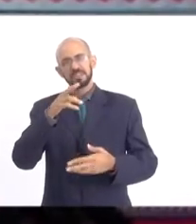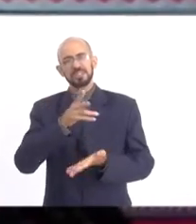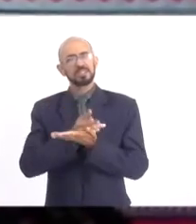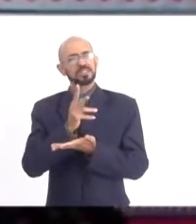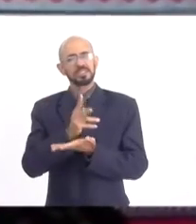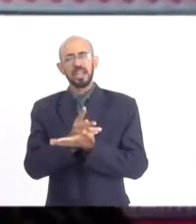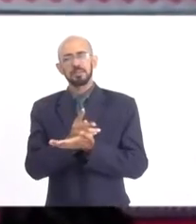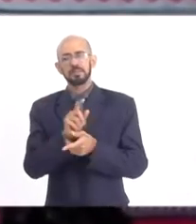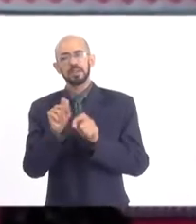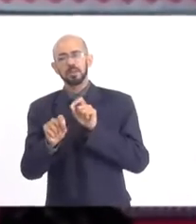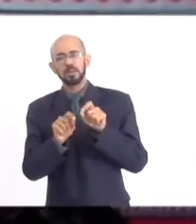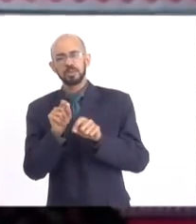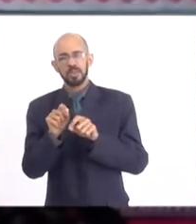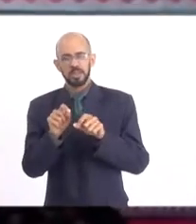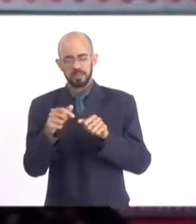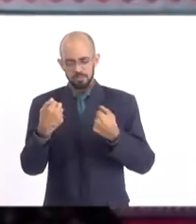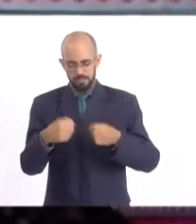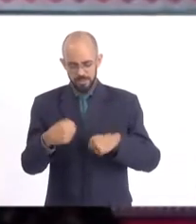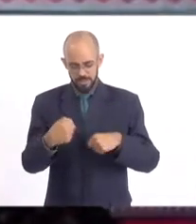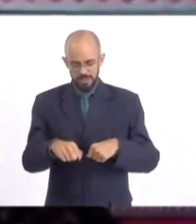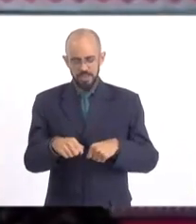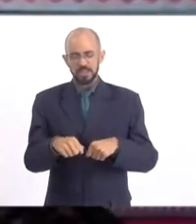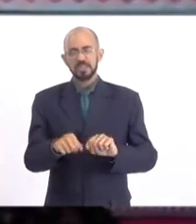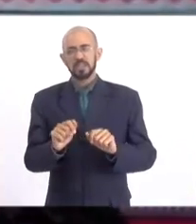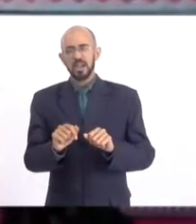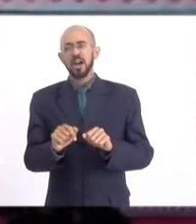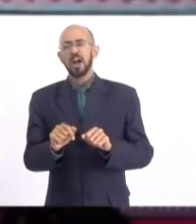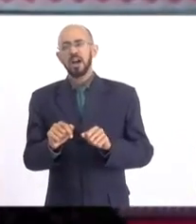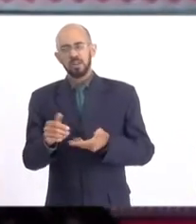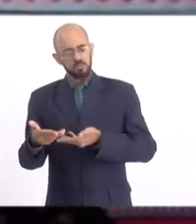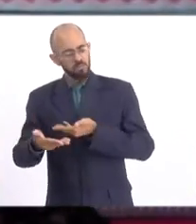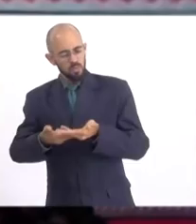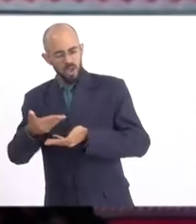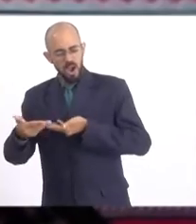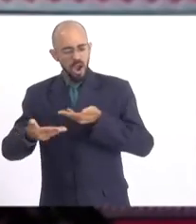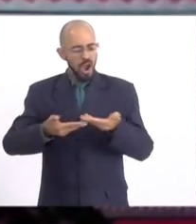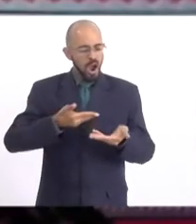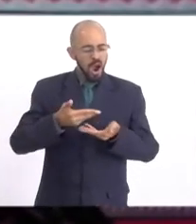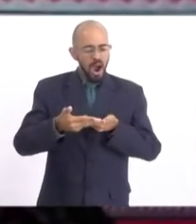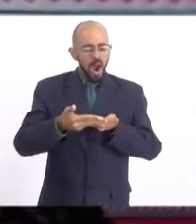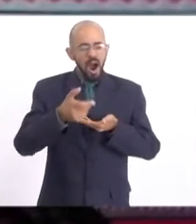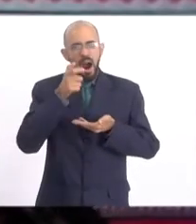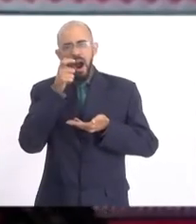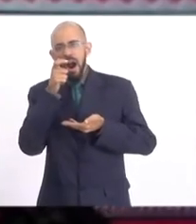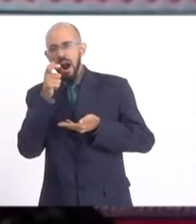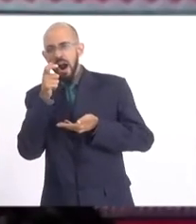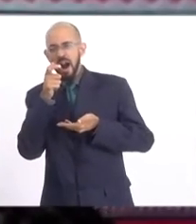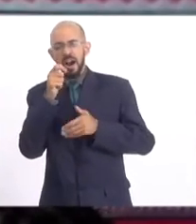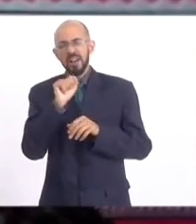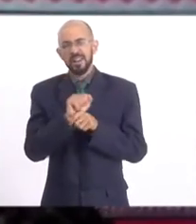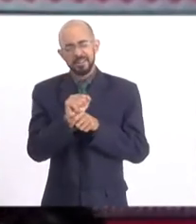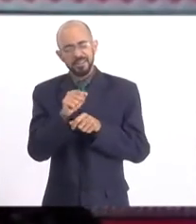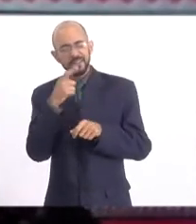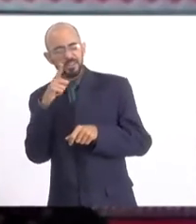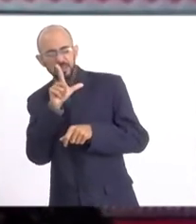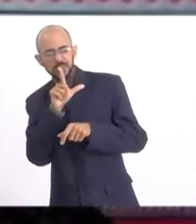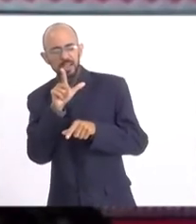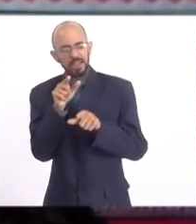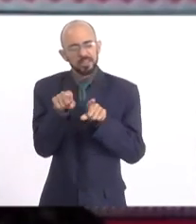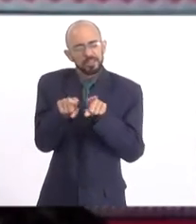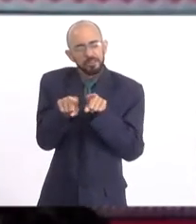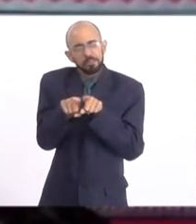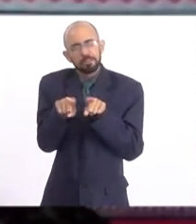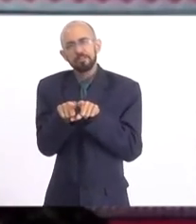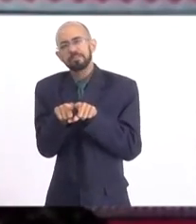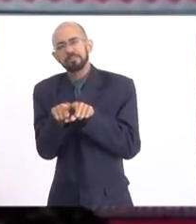que necessário tentando conciliar os interesses, sempre convergindo para a